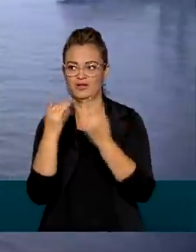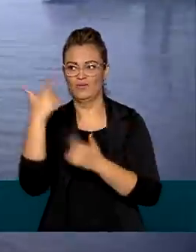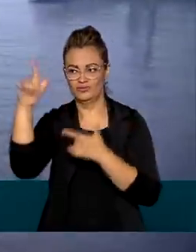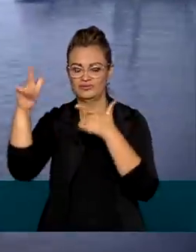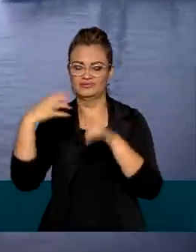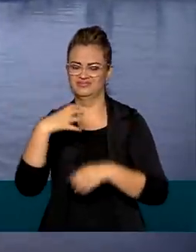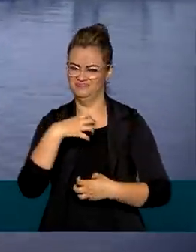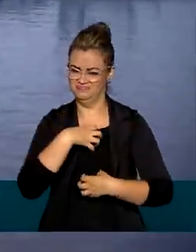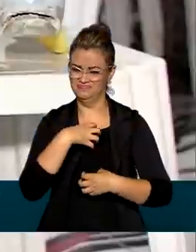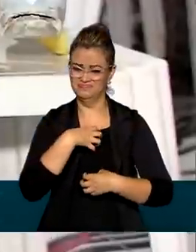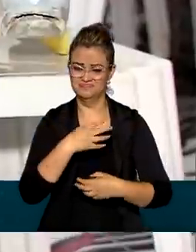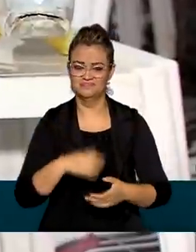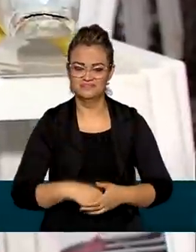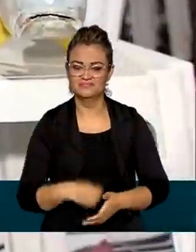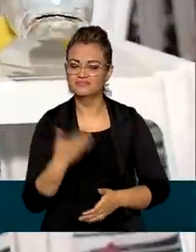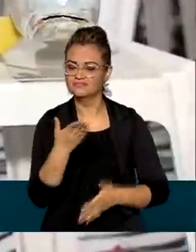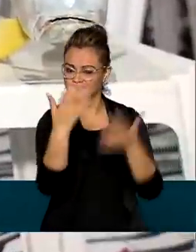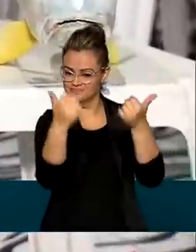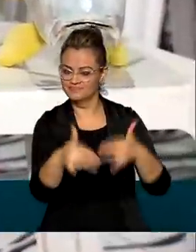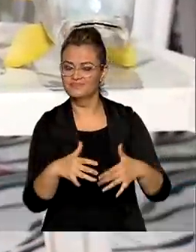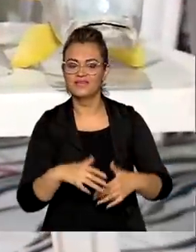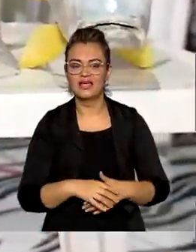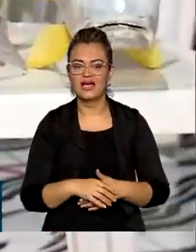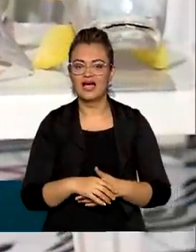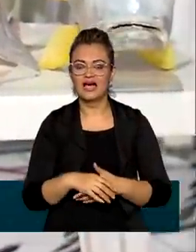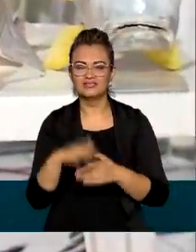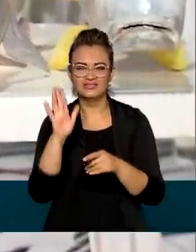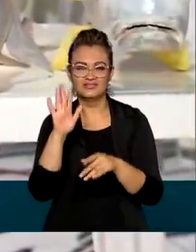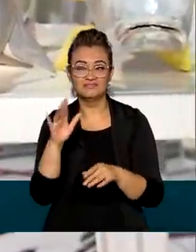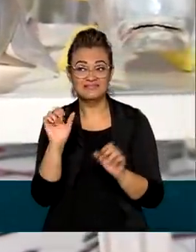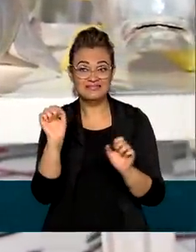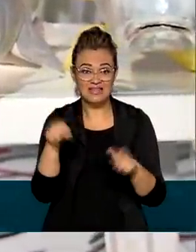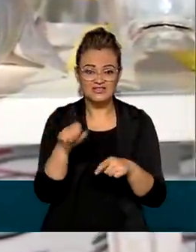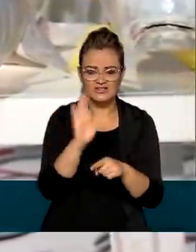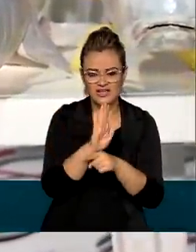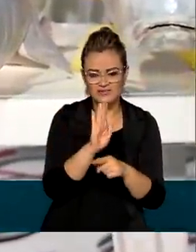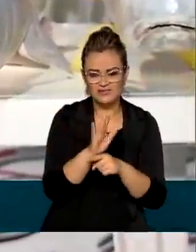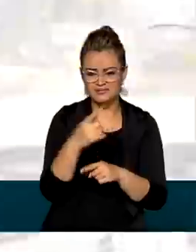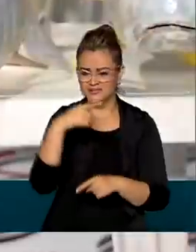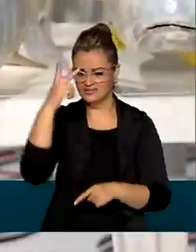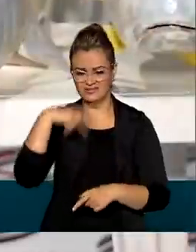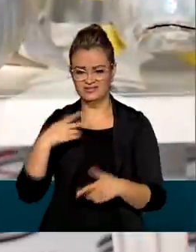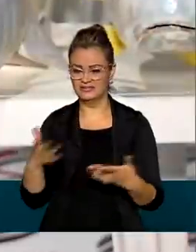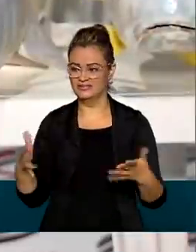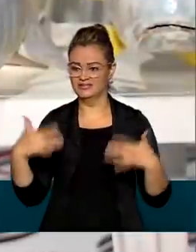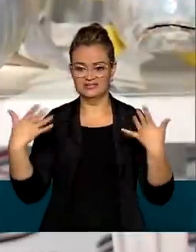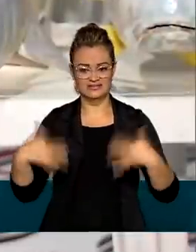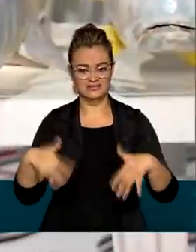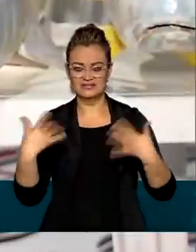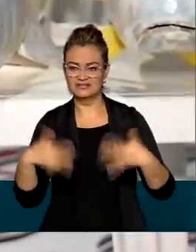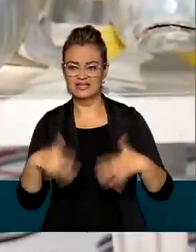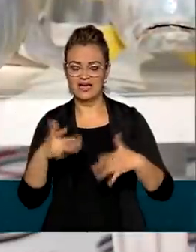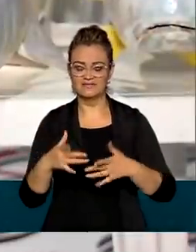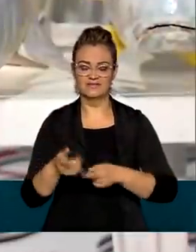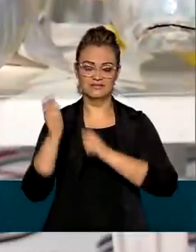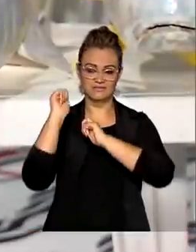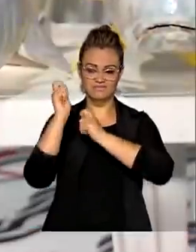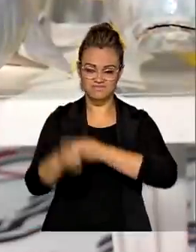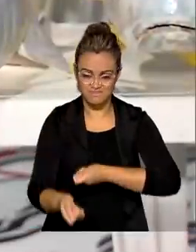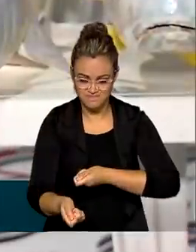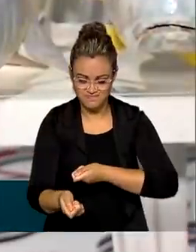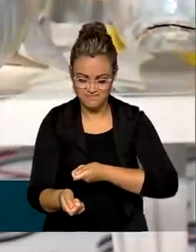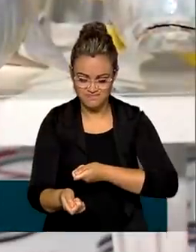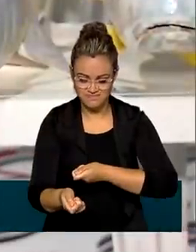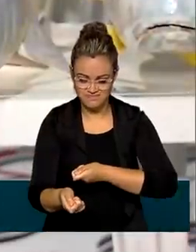de pescadores da região. Quando a gente pode, a gente ajuda com pouca coisa, mas nós não temos nem para nós. Tem dia que eu boto a rede para pegar três